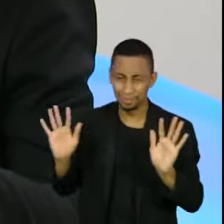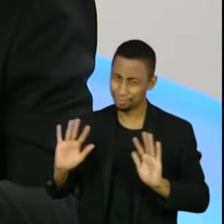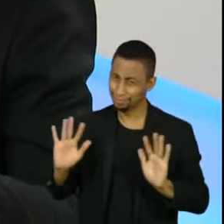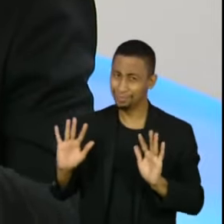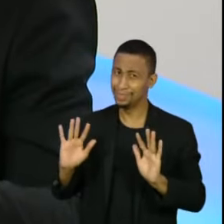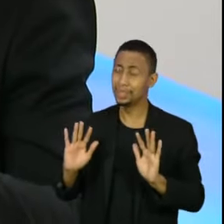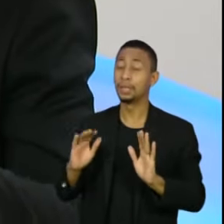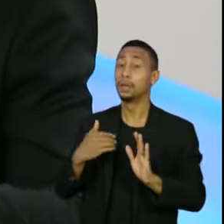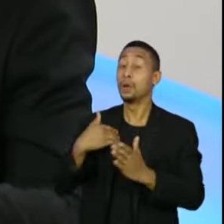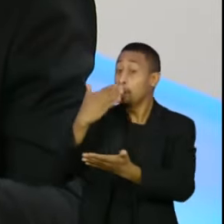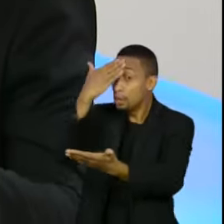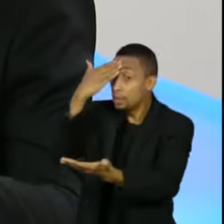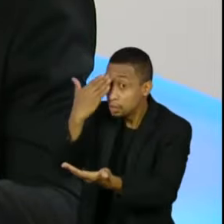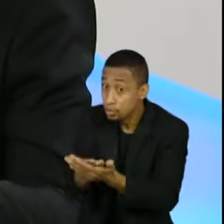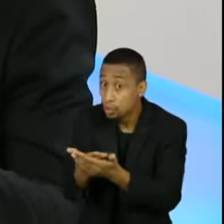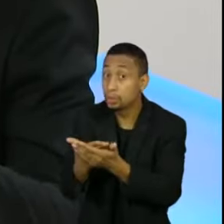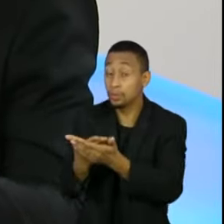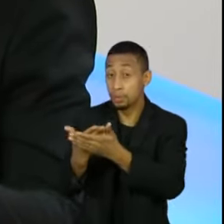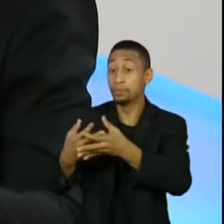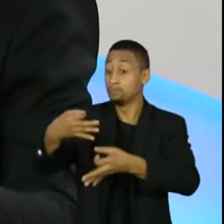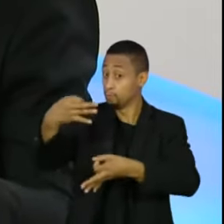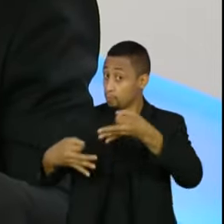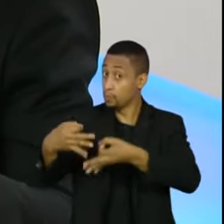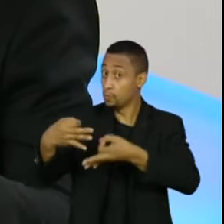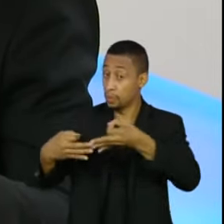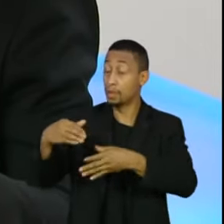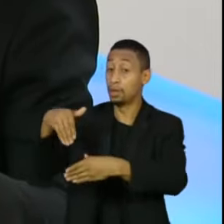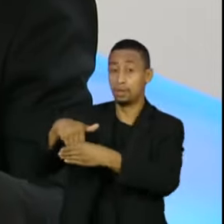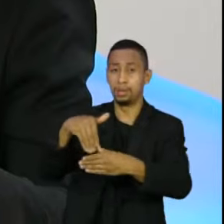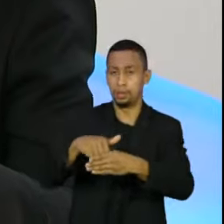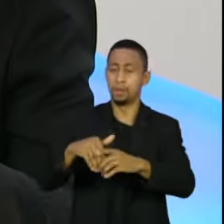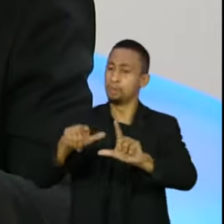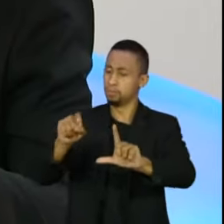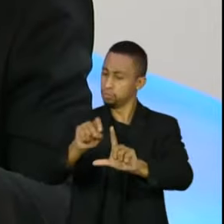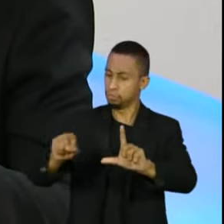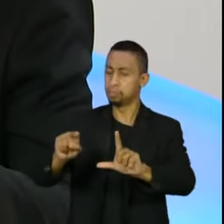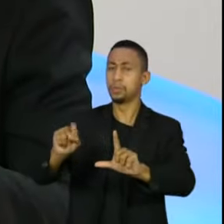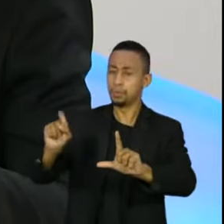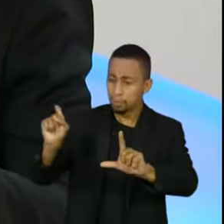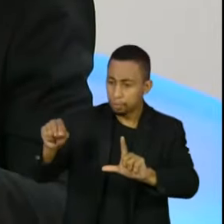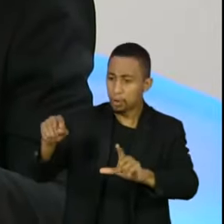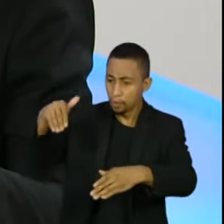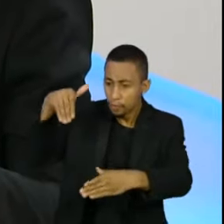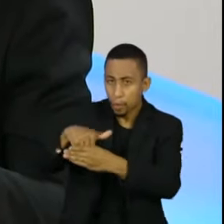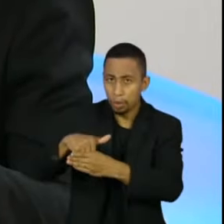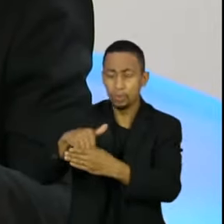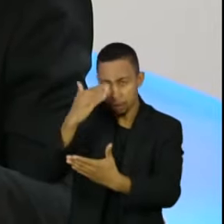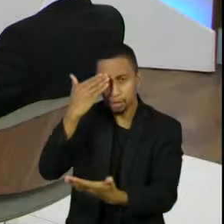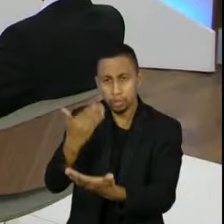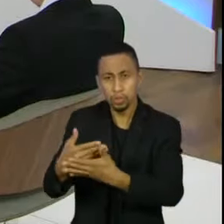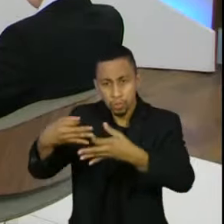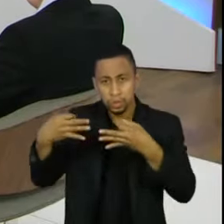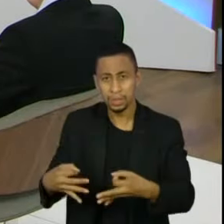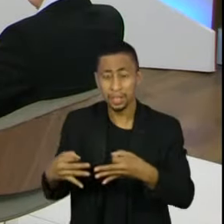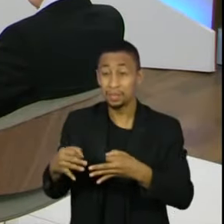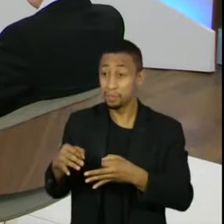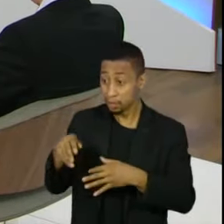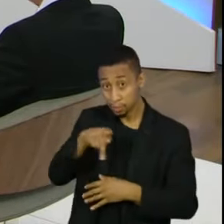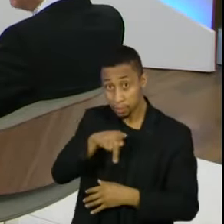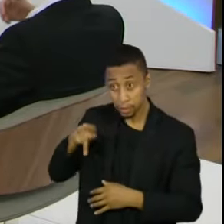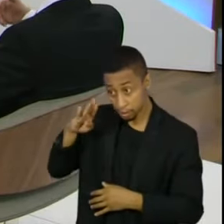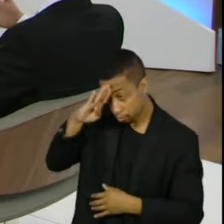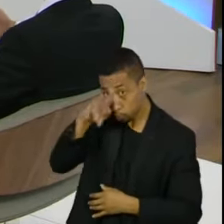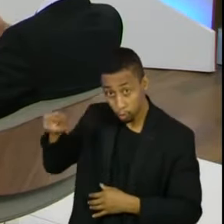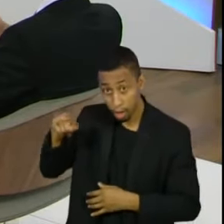na justiça eleitoral brasileira e de que não existe fraude em urna eletrônica. Mas se há um ponto de vista do presidente da República e de parlamentares